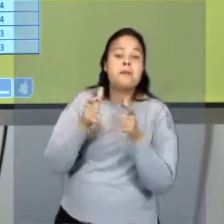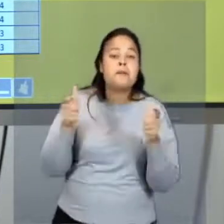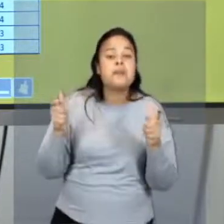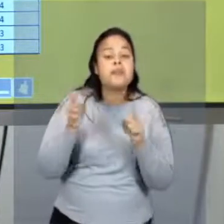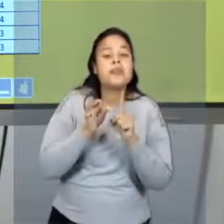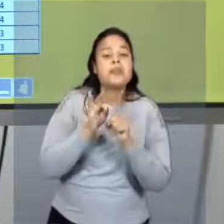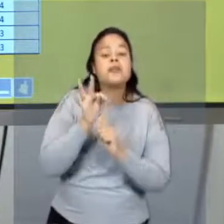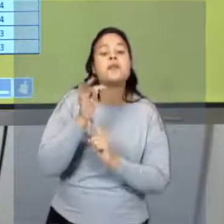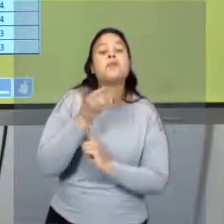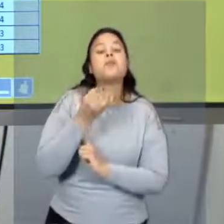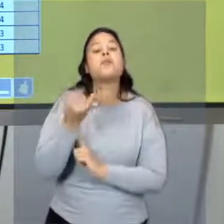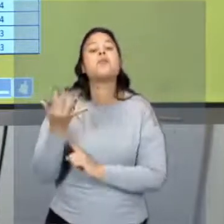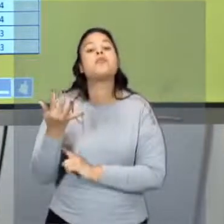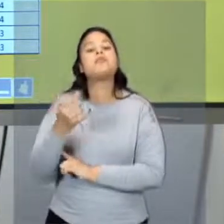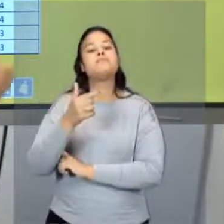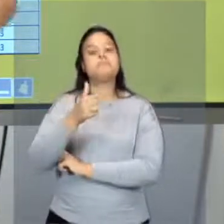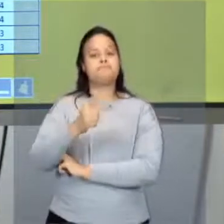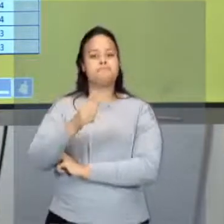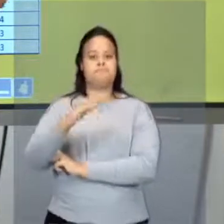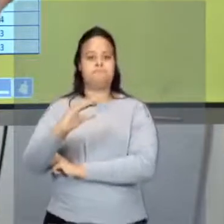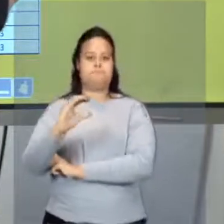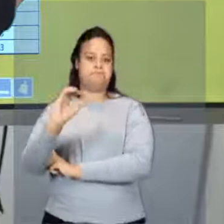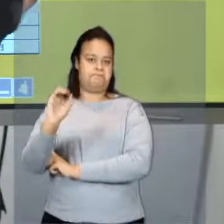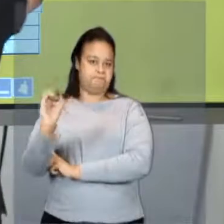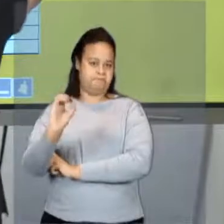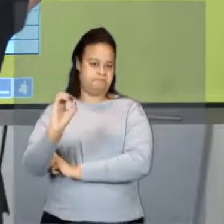de quanto? De 7 graus Celsius.